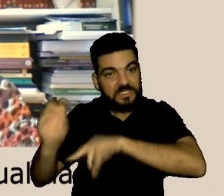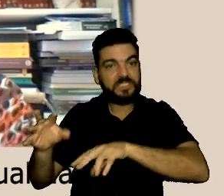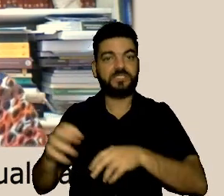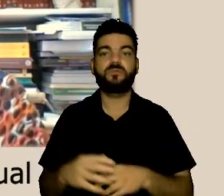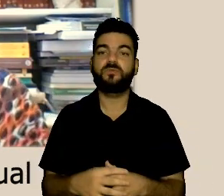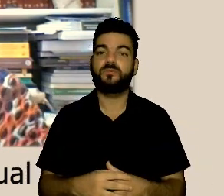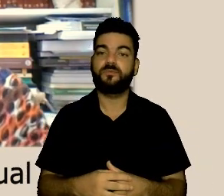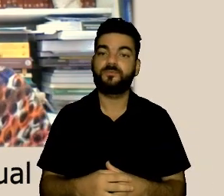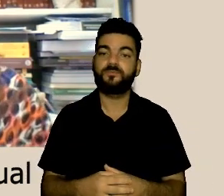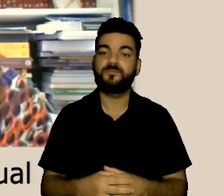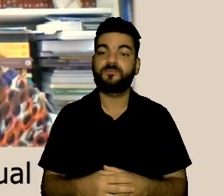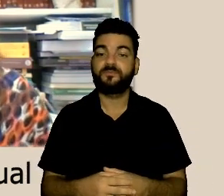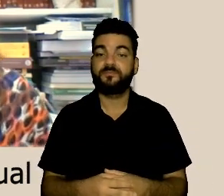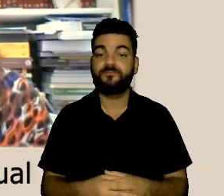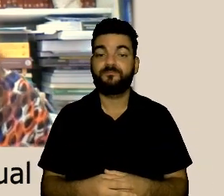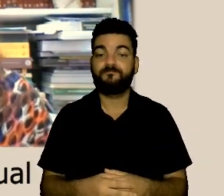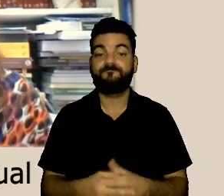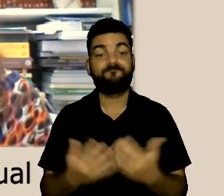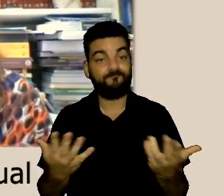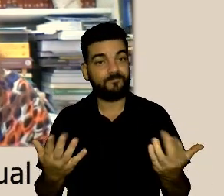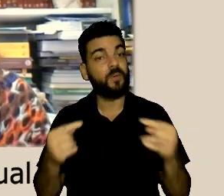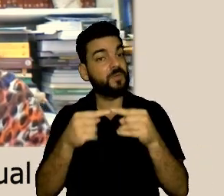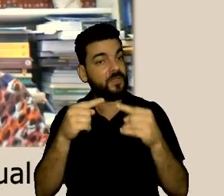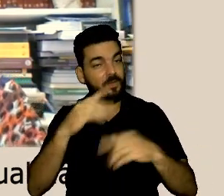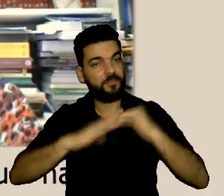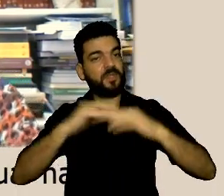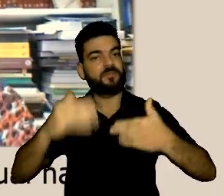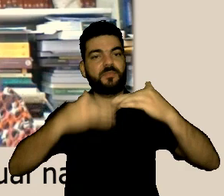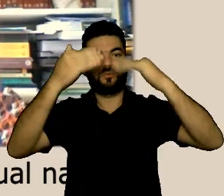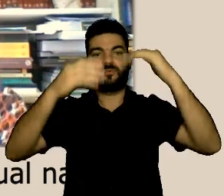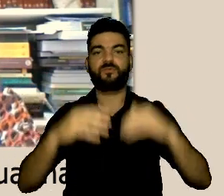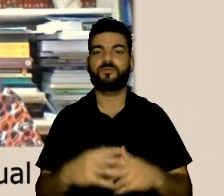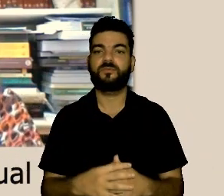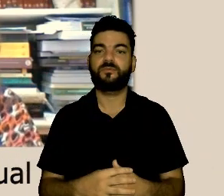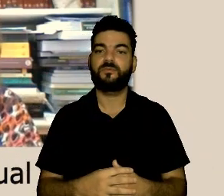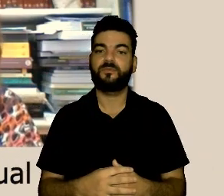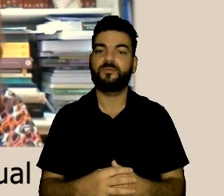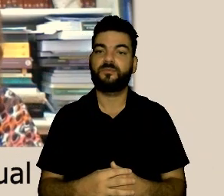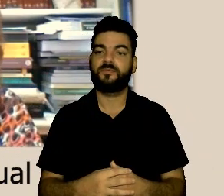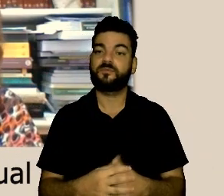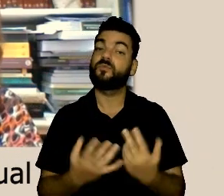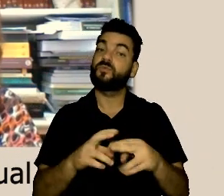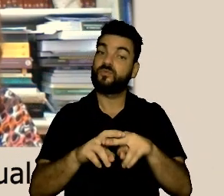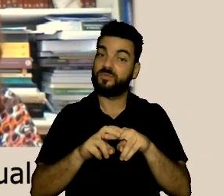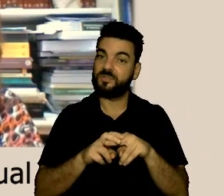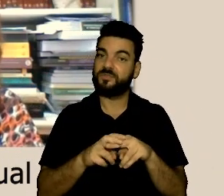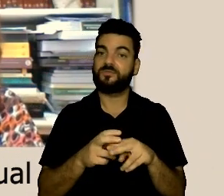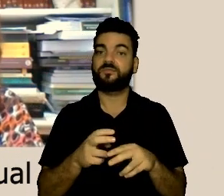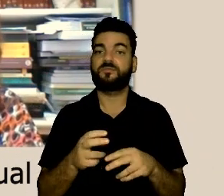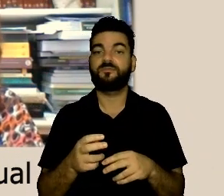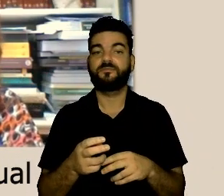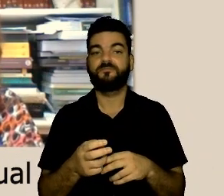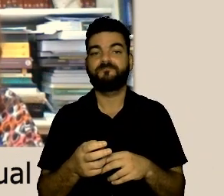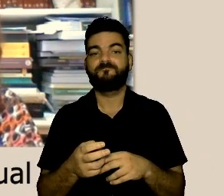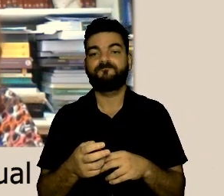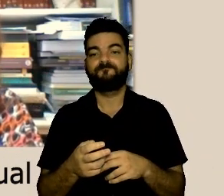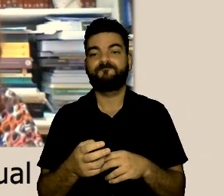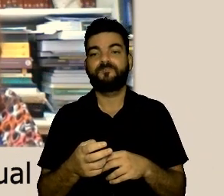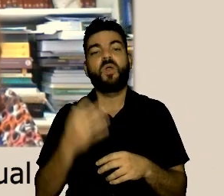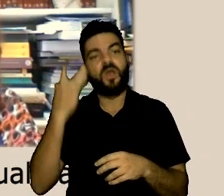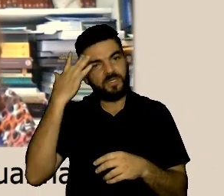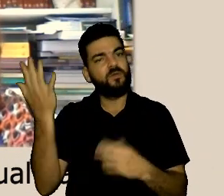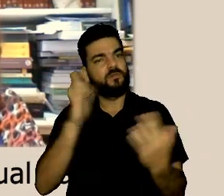assédio na formação dos gestores e dentro disso a gente poder introduzir essas práticas